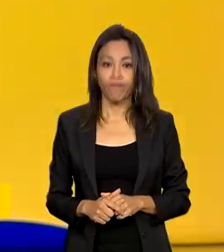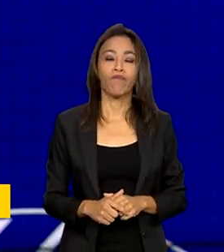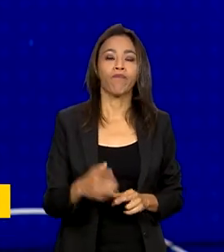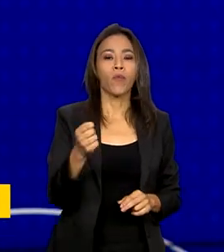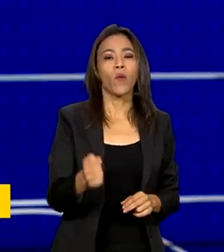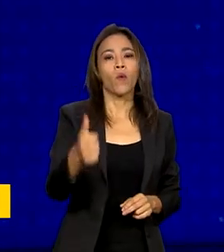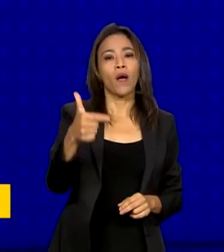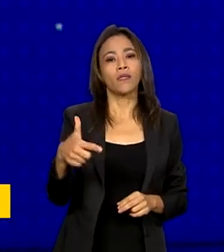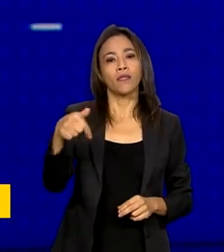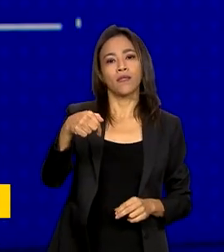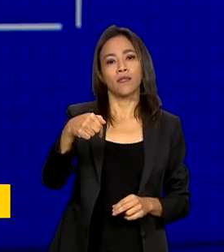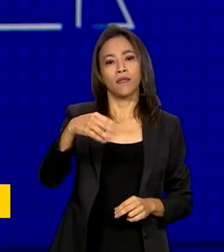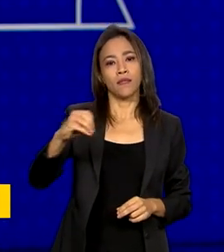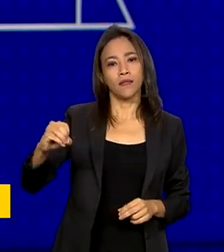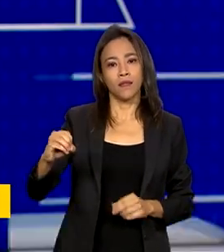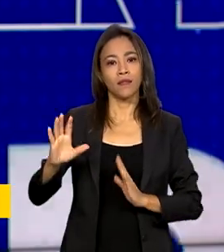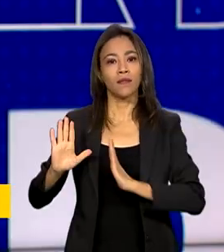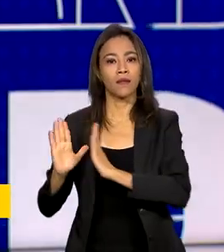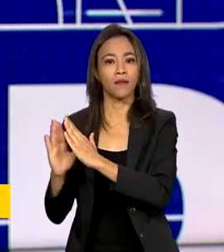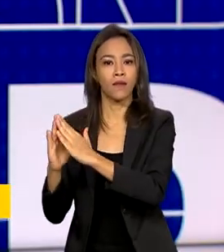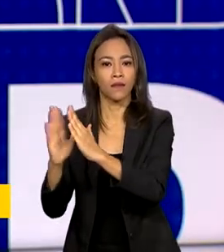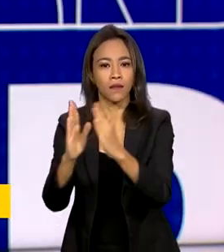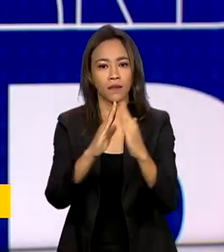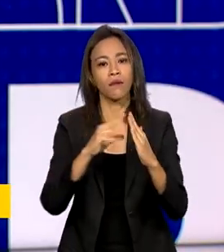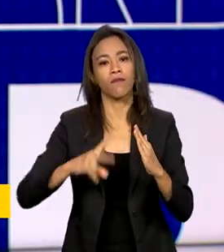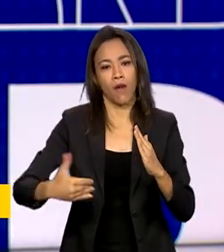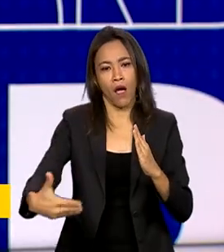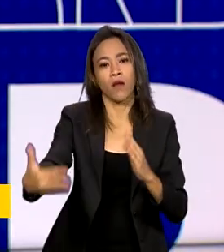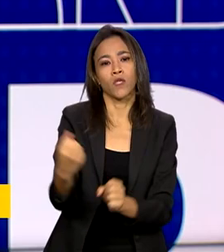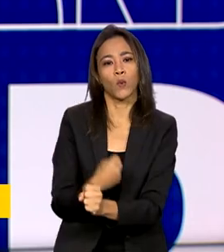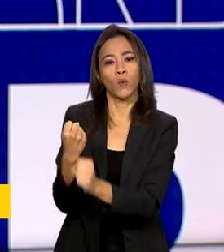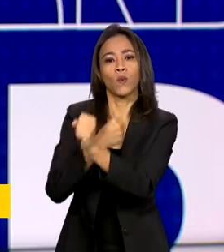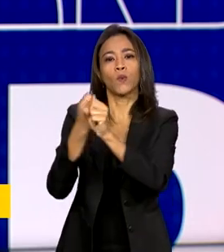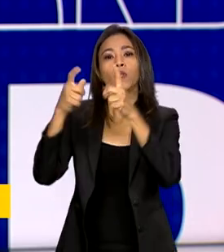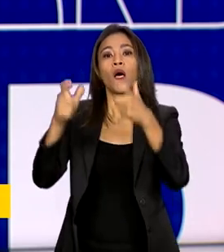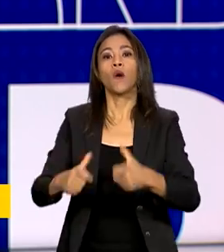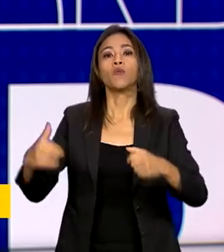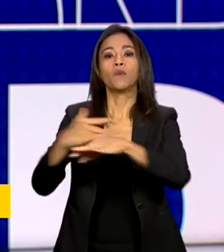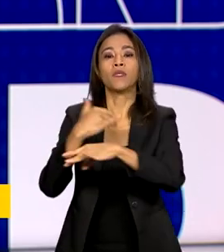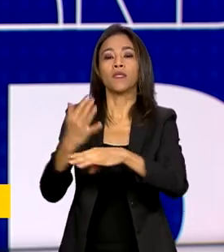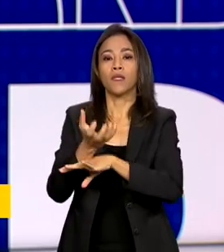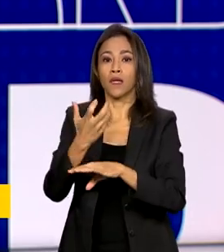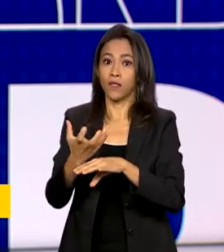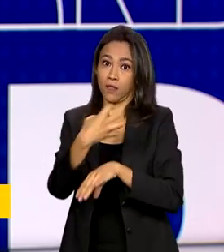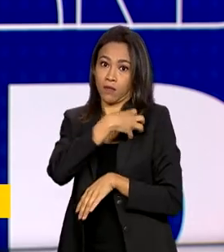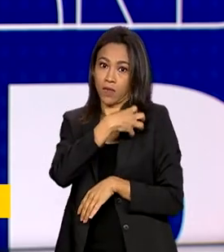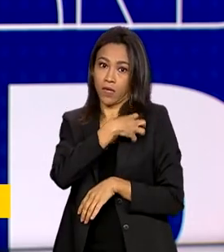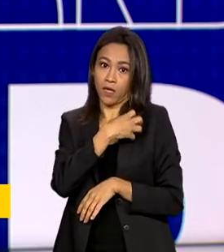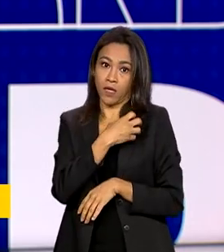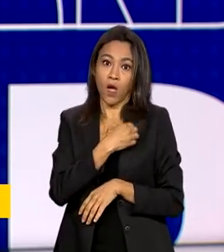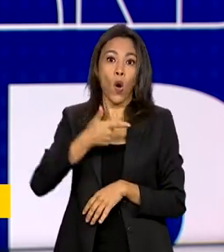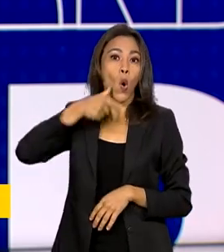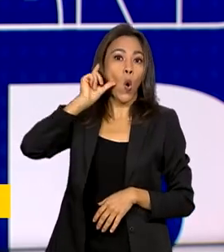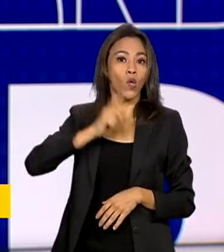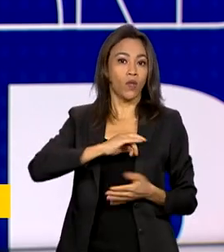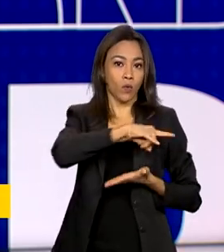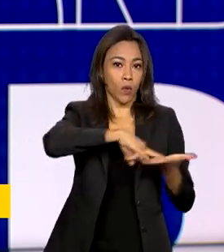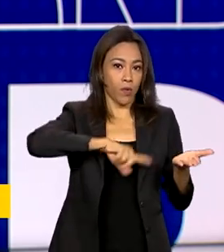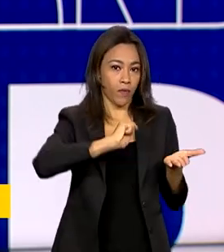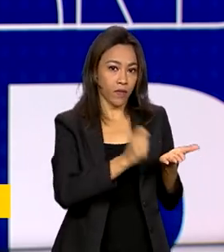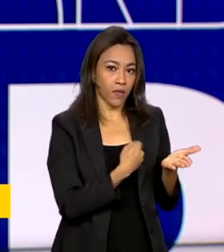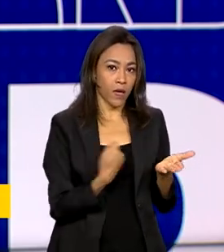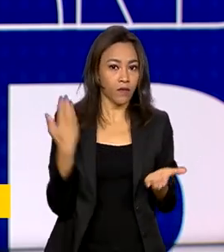Quase 700 casas vão ser construídas em Itabuna, na Bahia. A ordem de serviço foi assinada ontem pelos